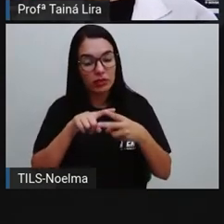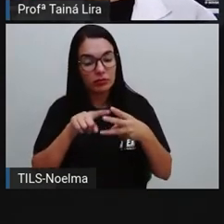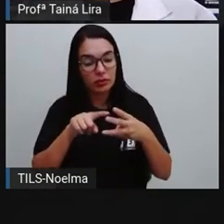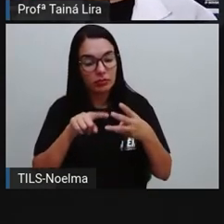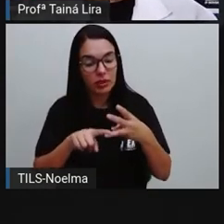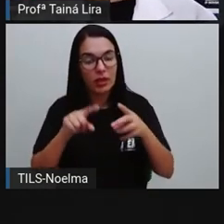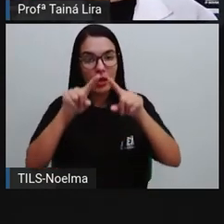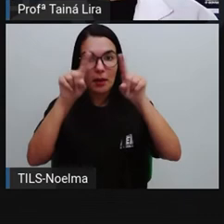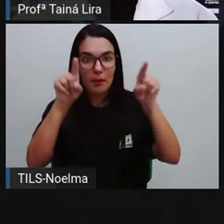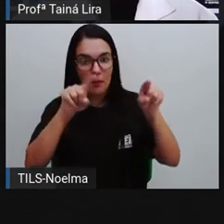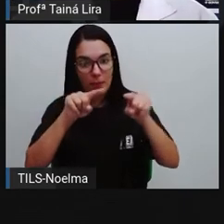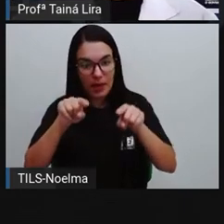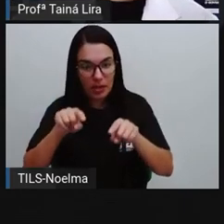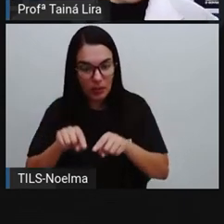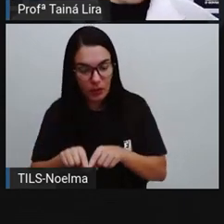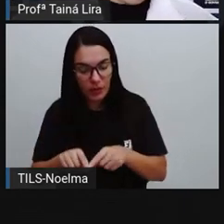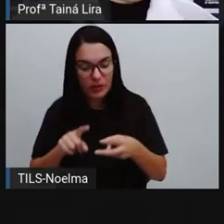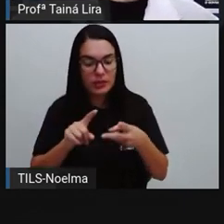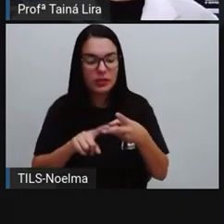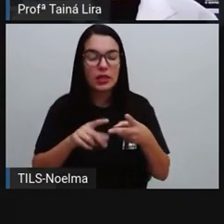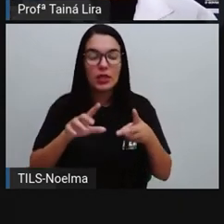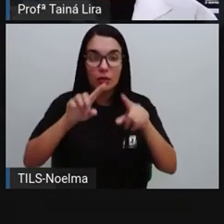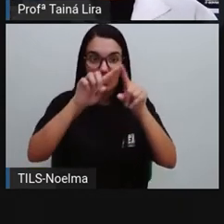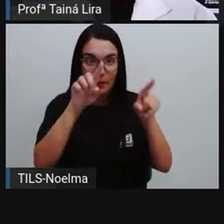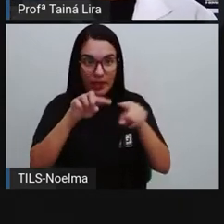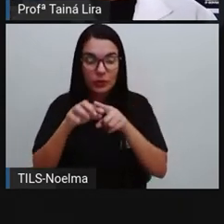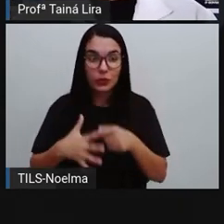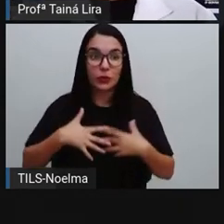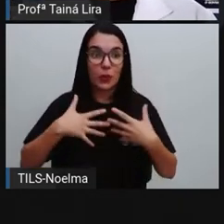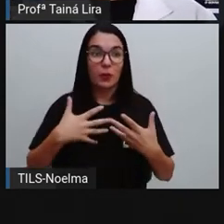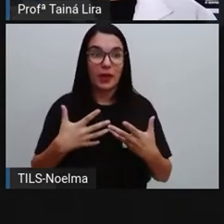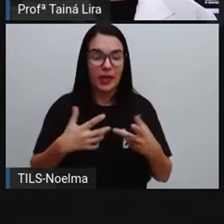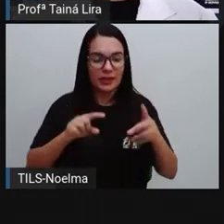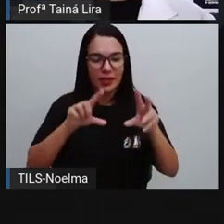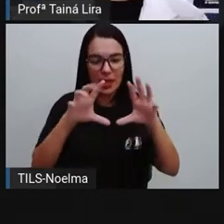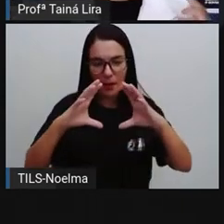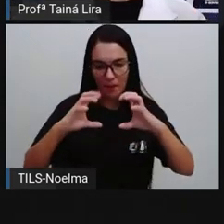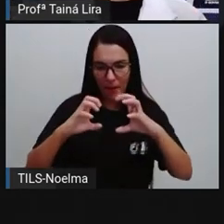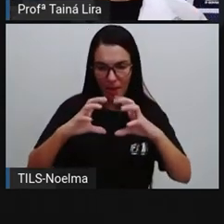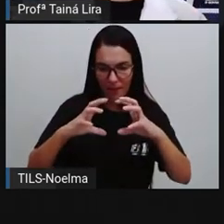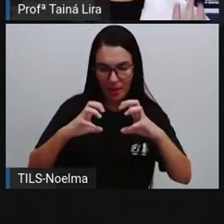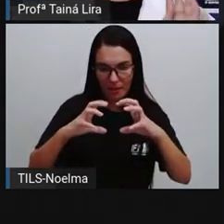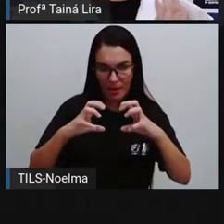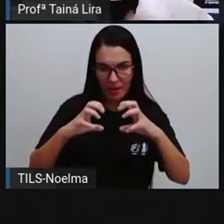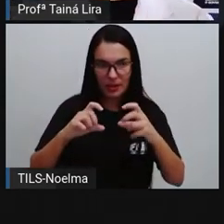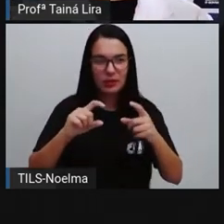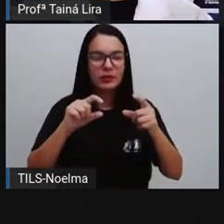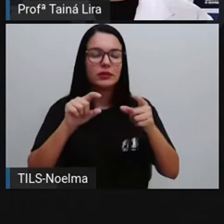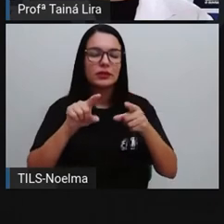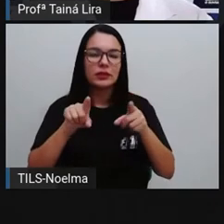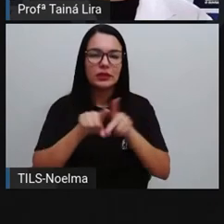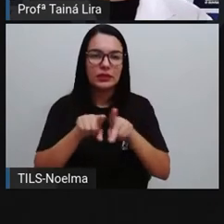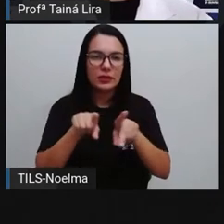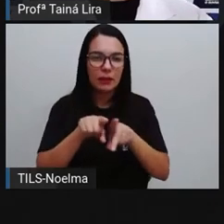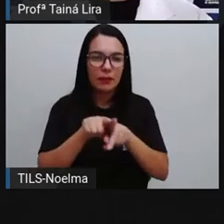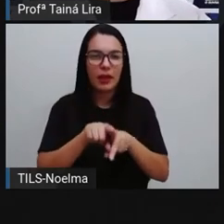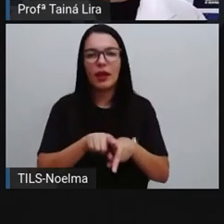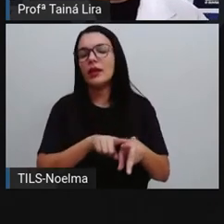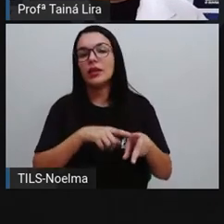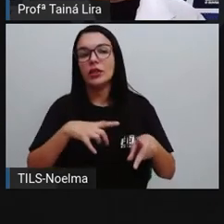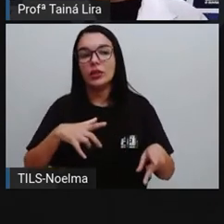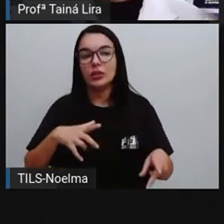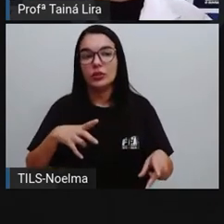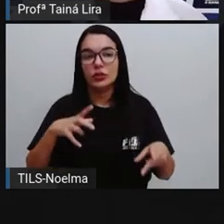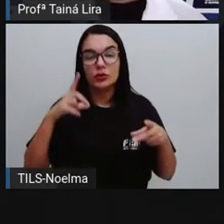de balão. O de fala, o de surpresa, o de pensamento. Na verdade, vimos quatro. Tem um de onomatopeia